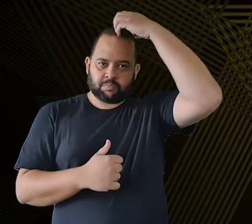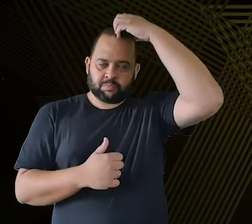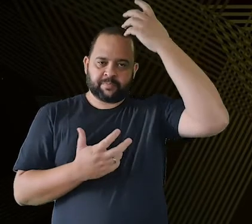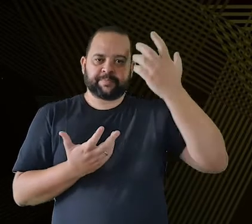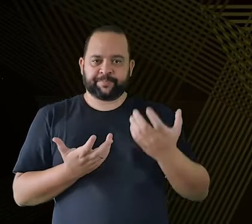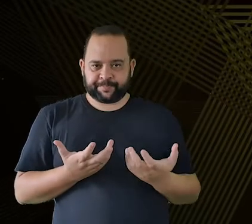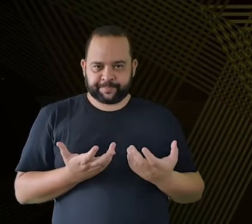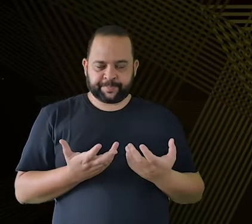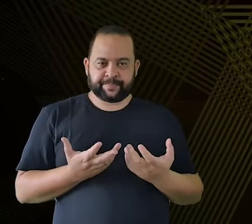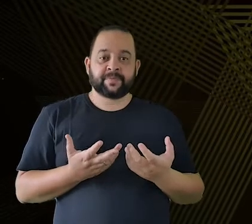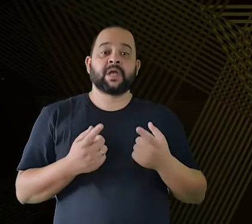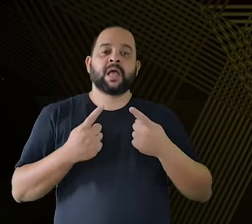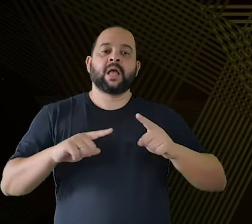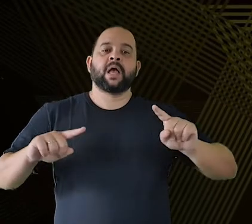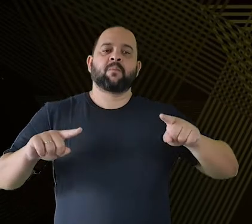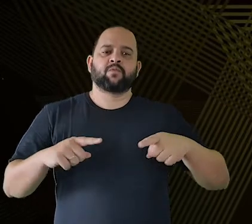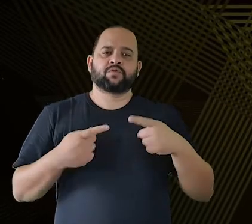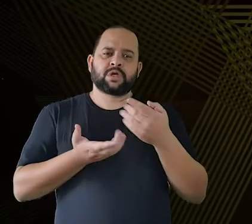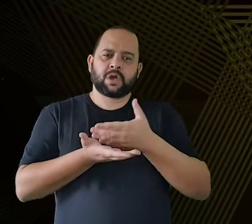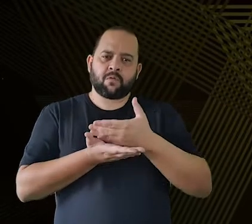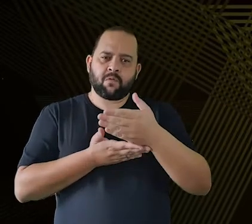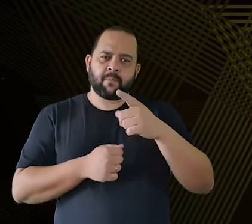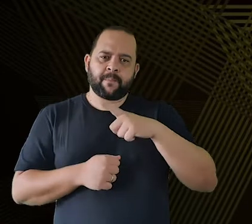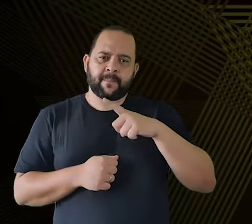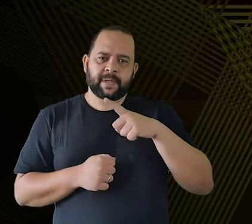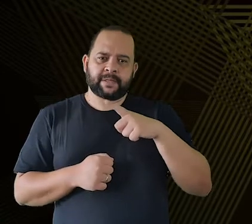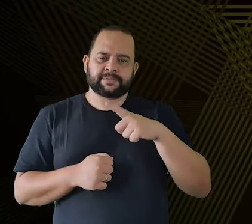A música aí passa a ter